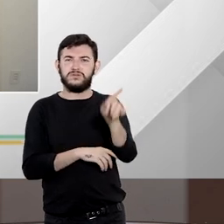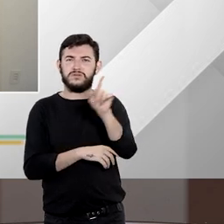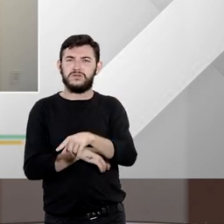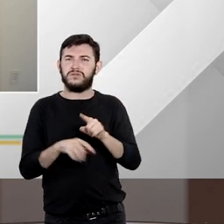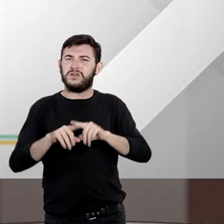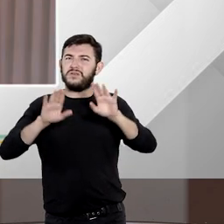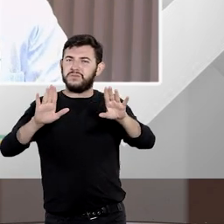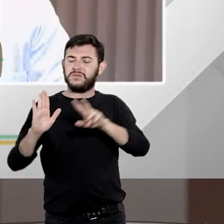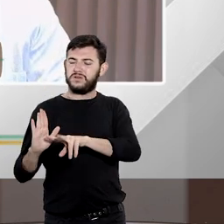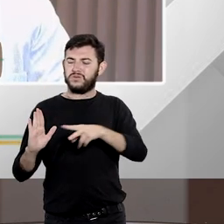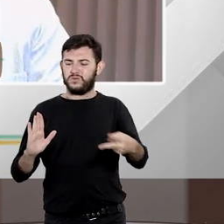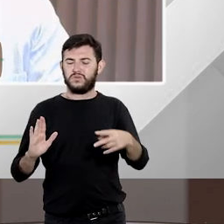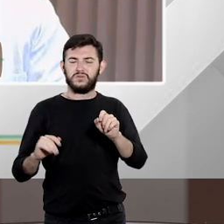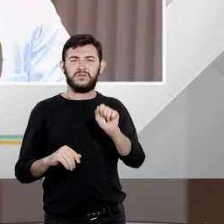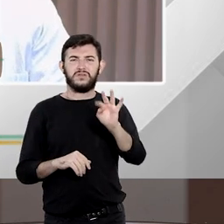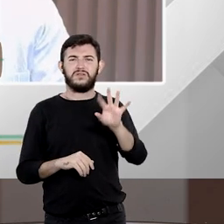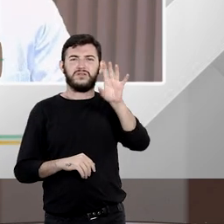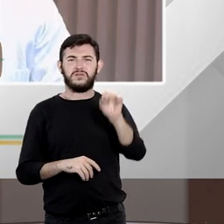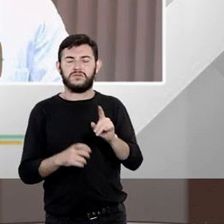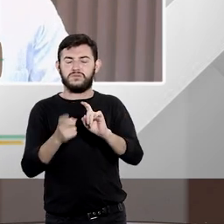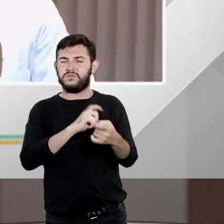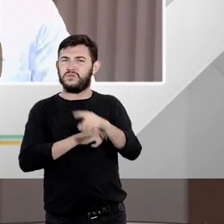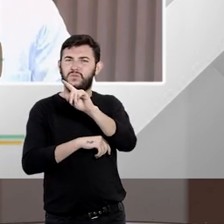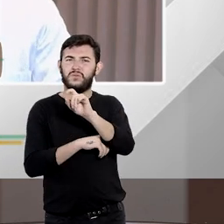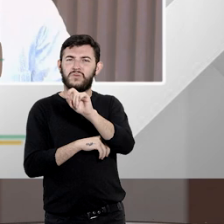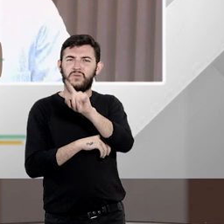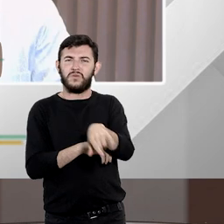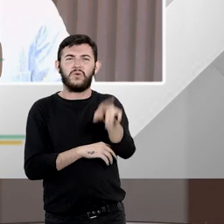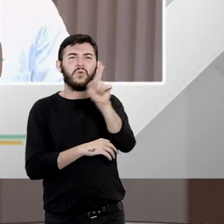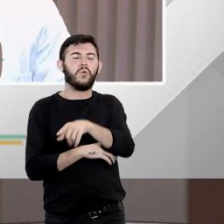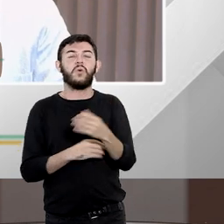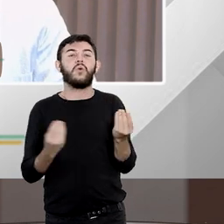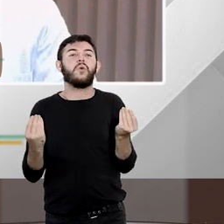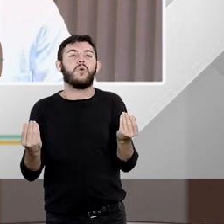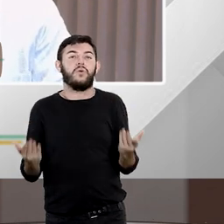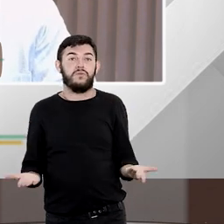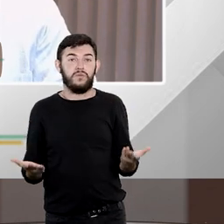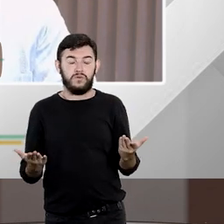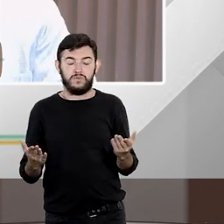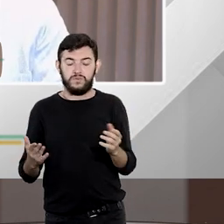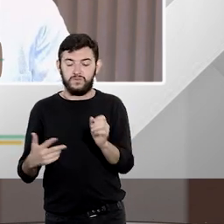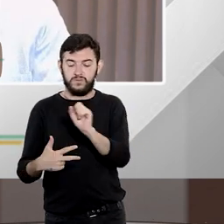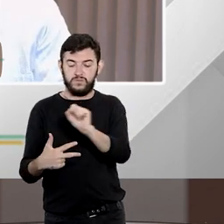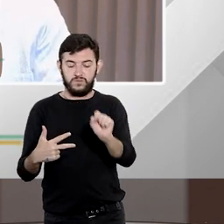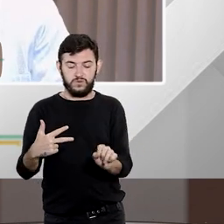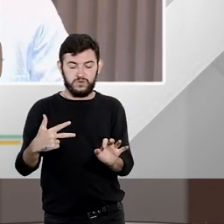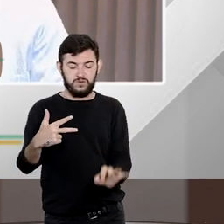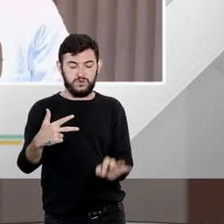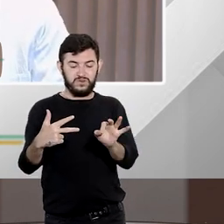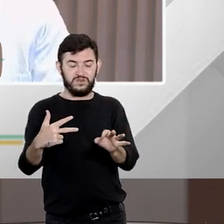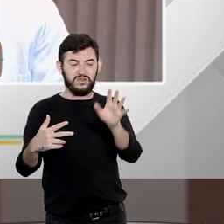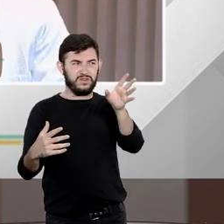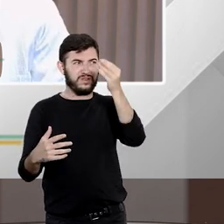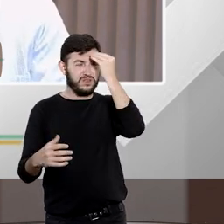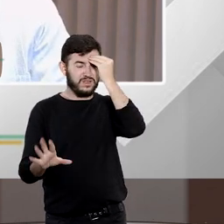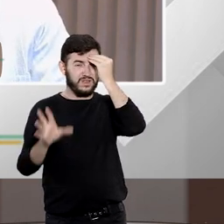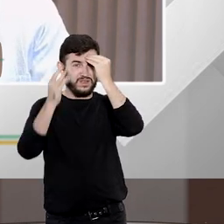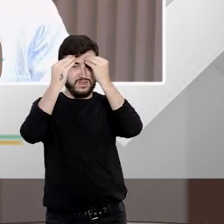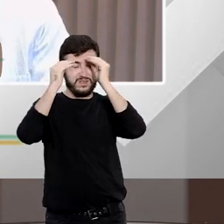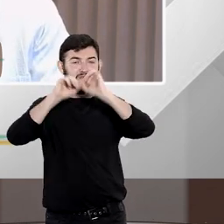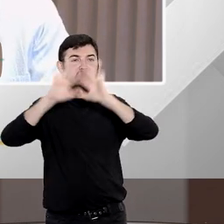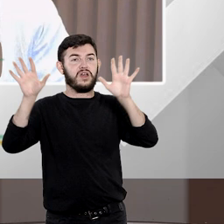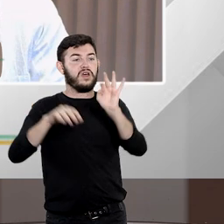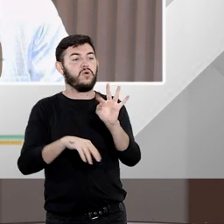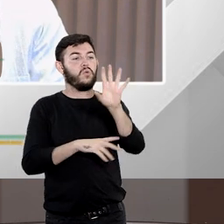consequência dessa anulação do ato administrativo quando o poder judiciário entende que aquele ato foi um ato inválido um ato que não foi